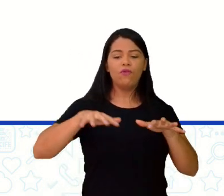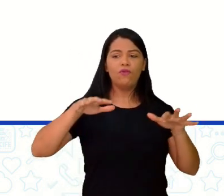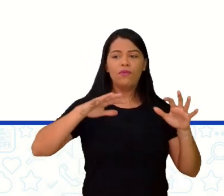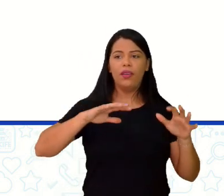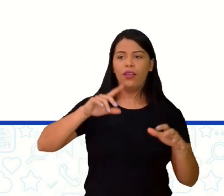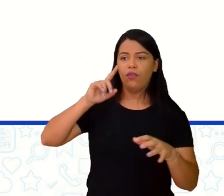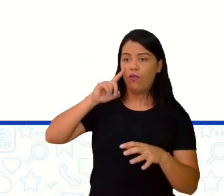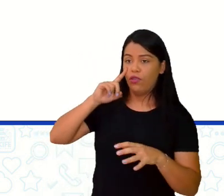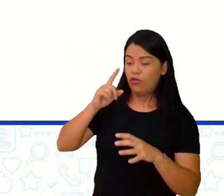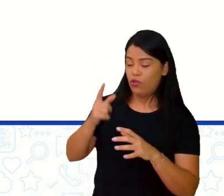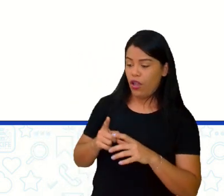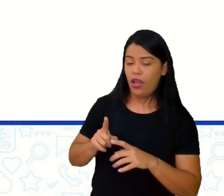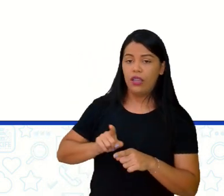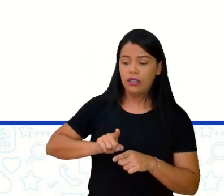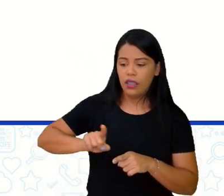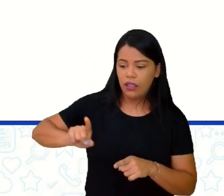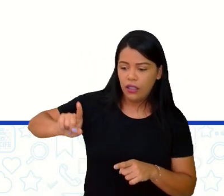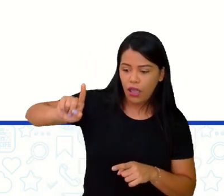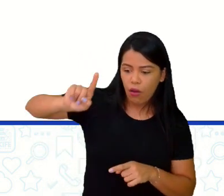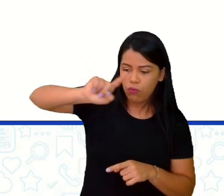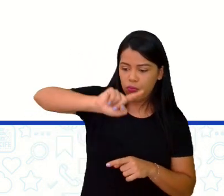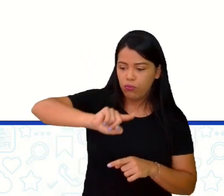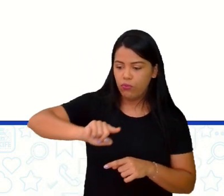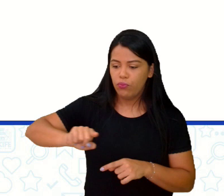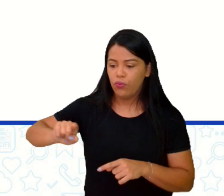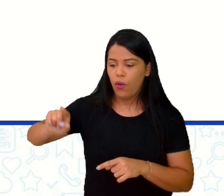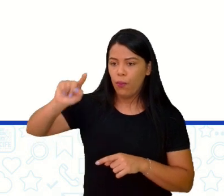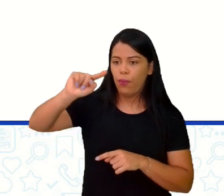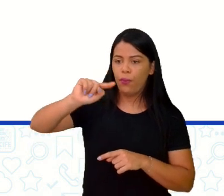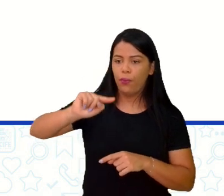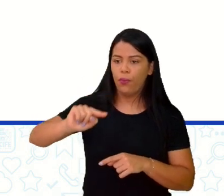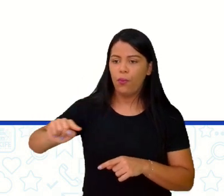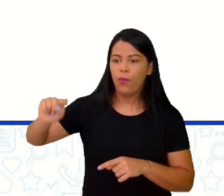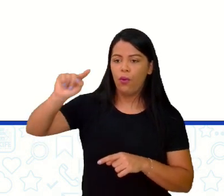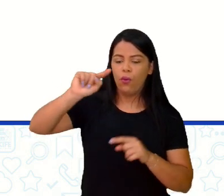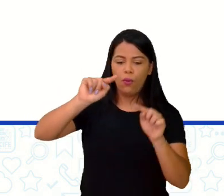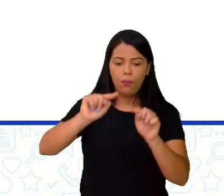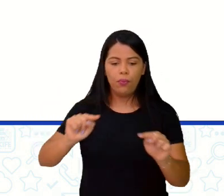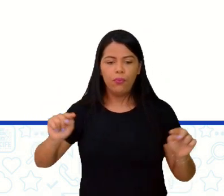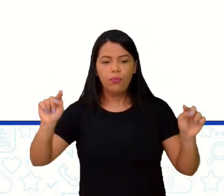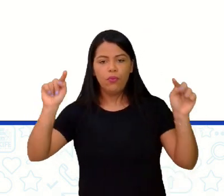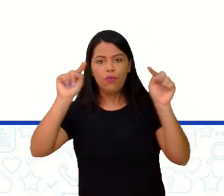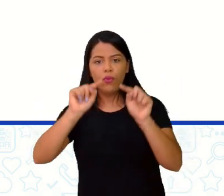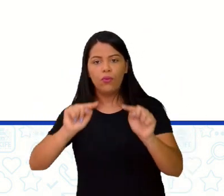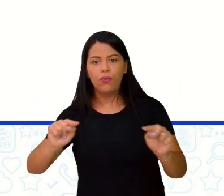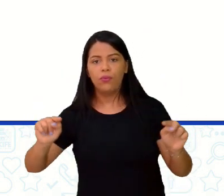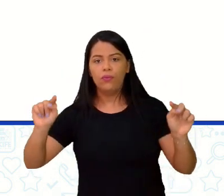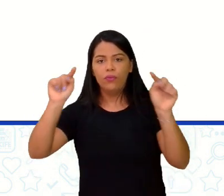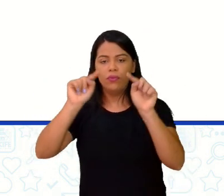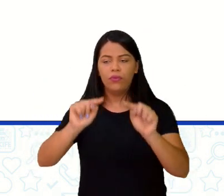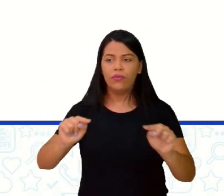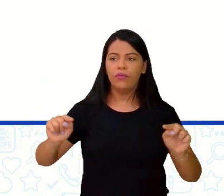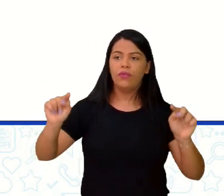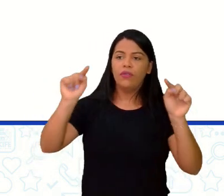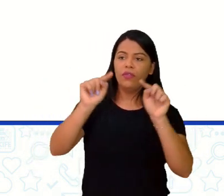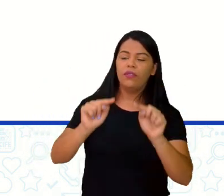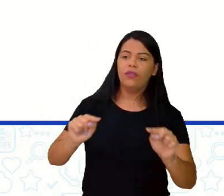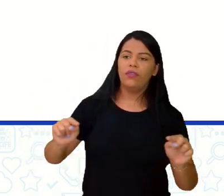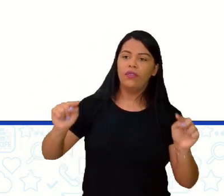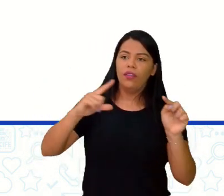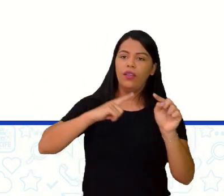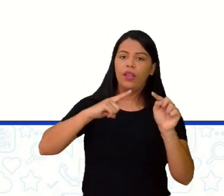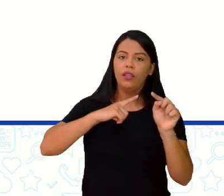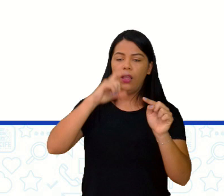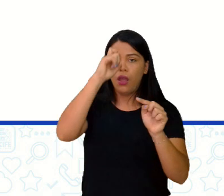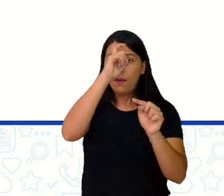setinhas aí, de uma forma circular? Essa faixazinha que tem aí, um amarelo